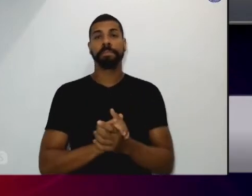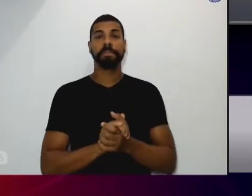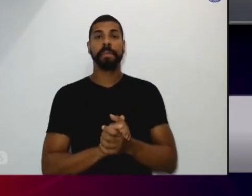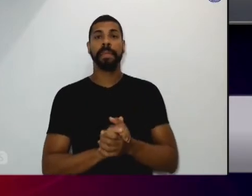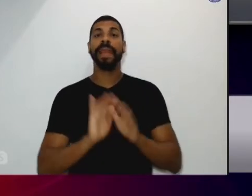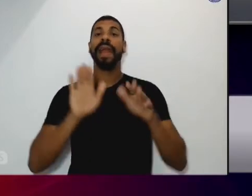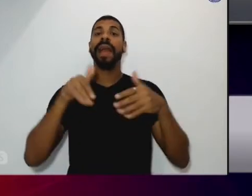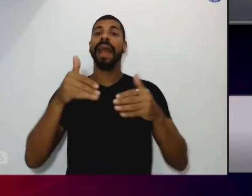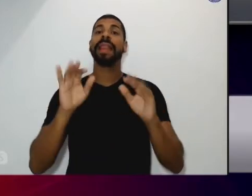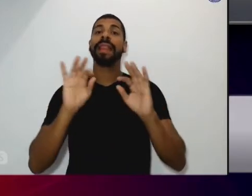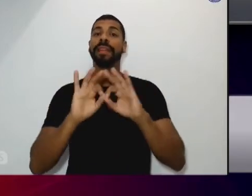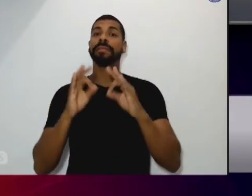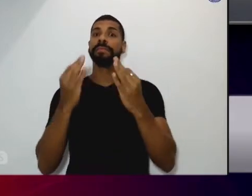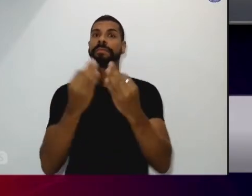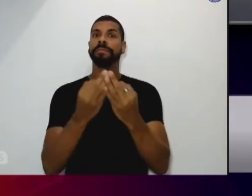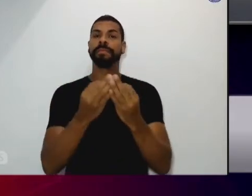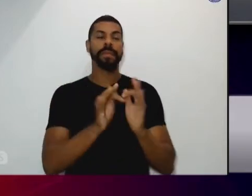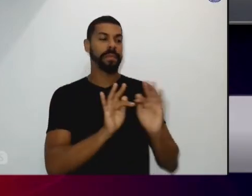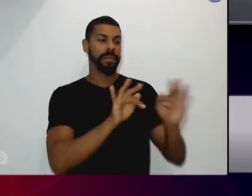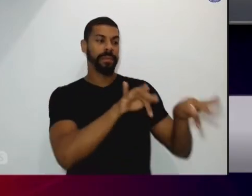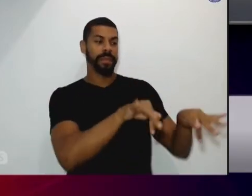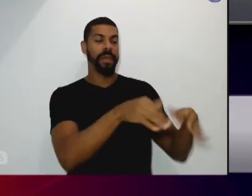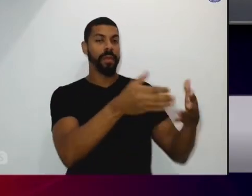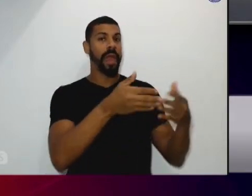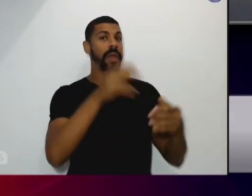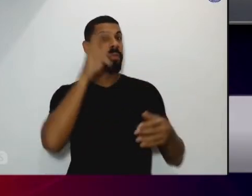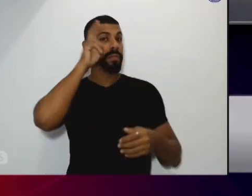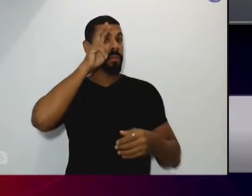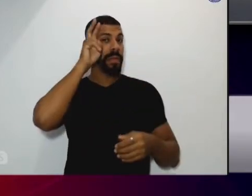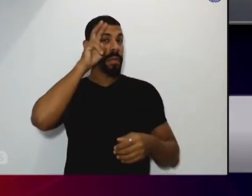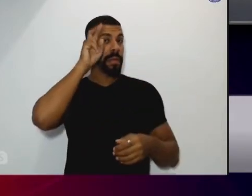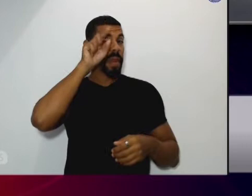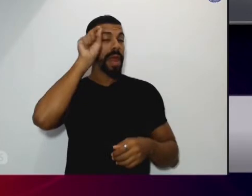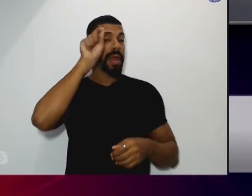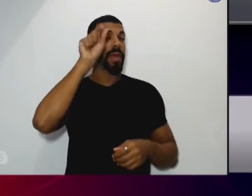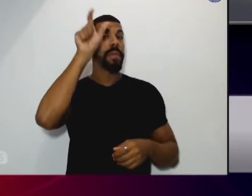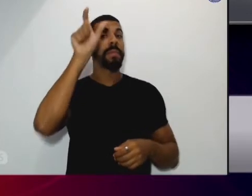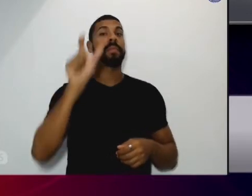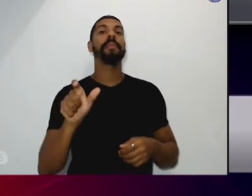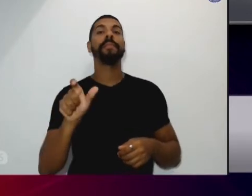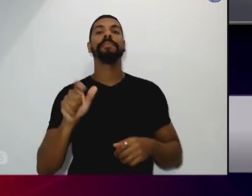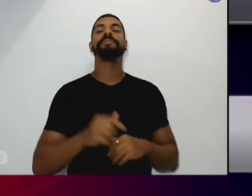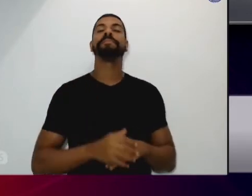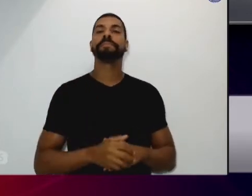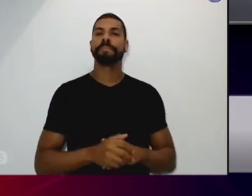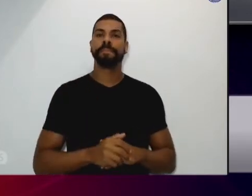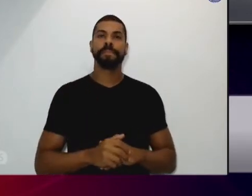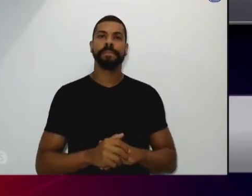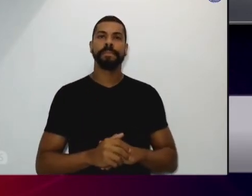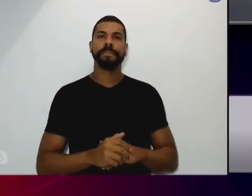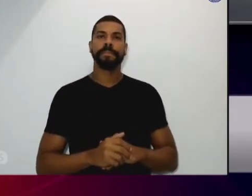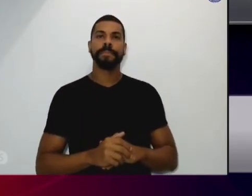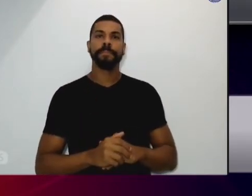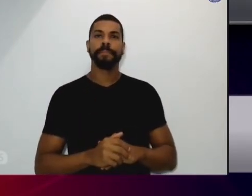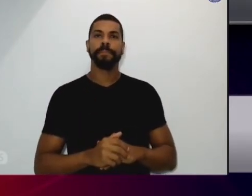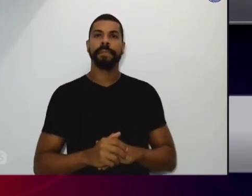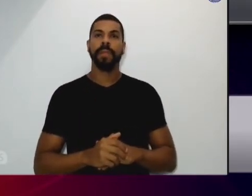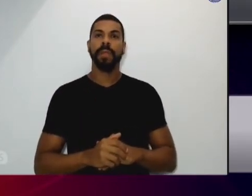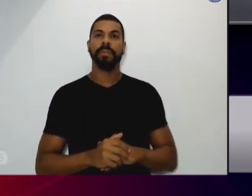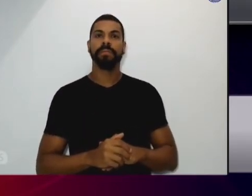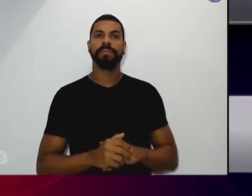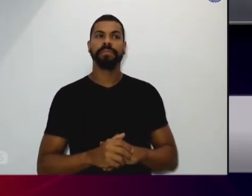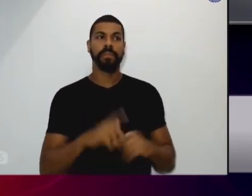problema e para finalizar eu quero relembrar aqui uma pessoa que ele é tão sério eu tenho um minuto